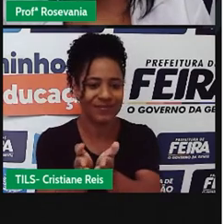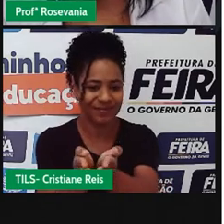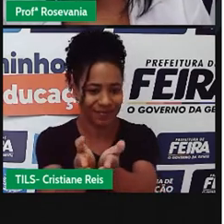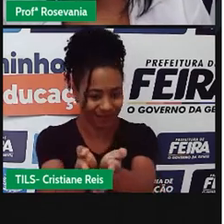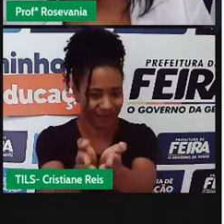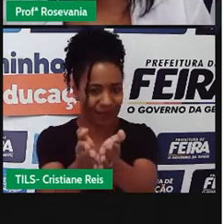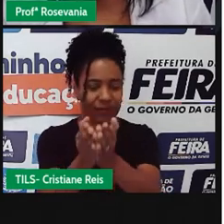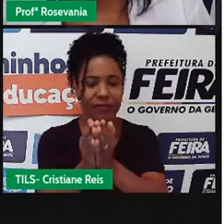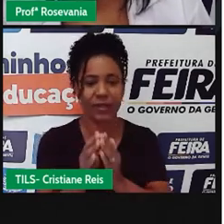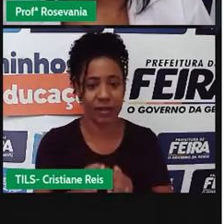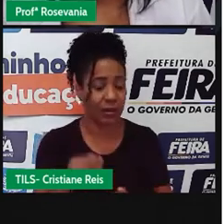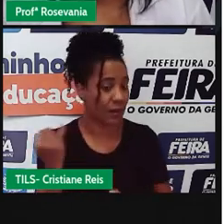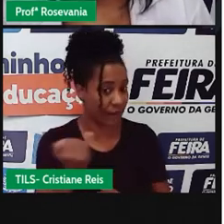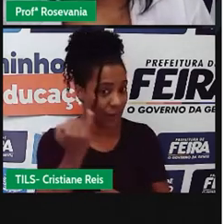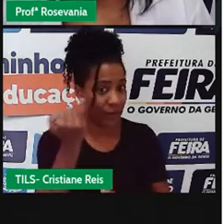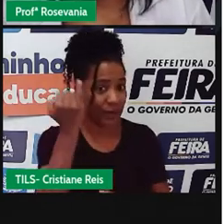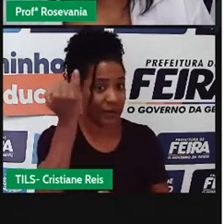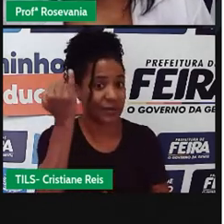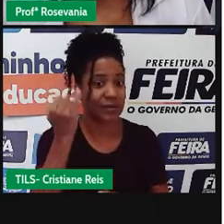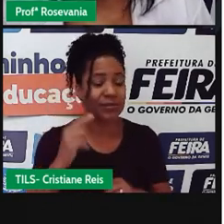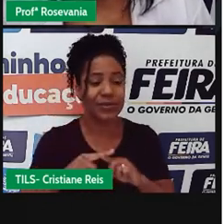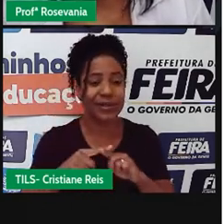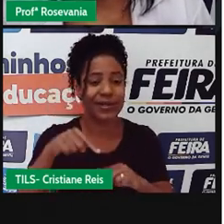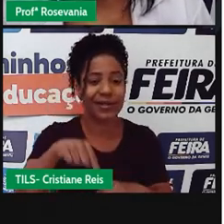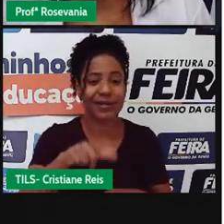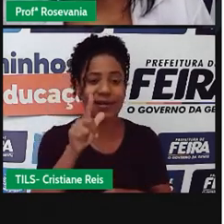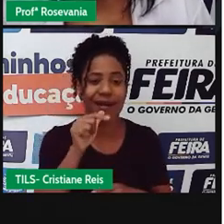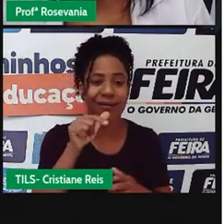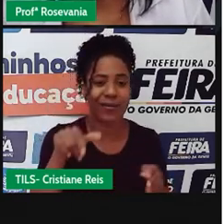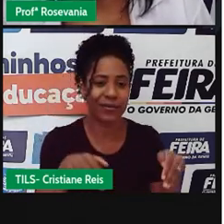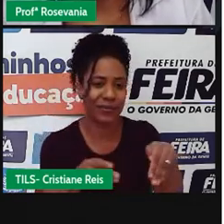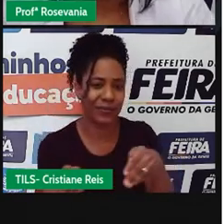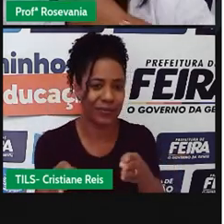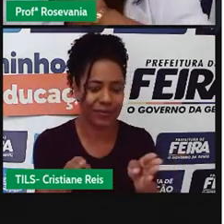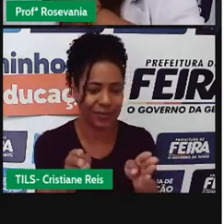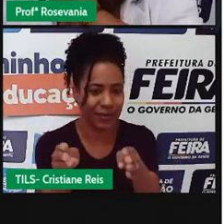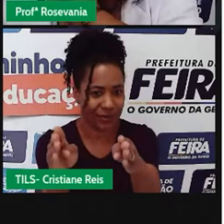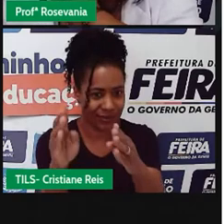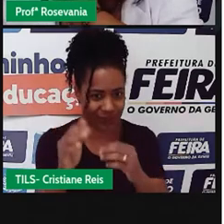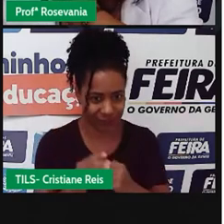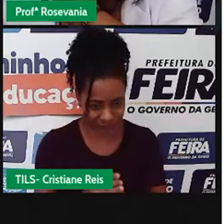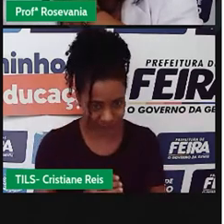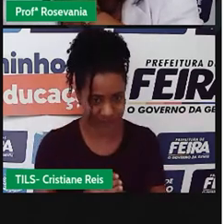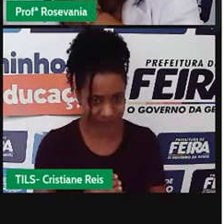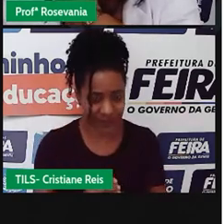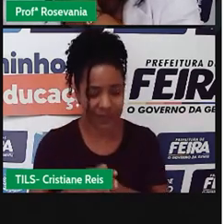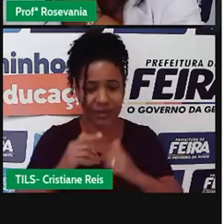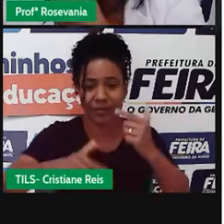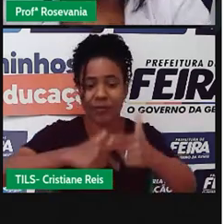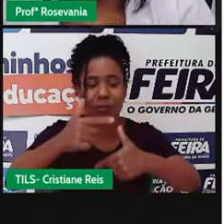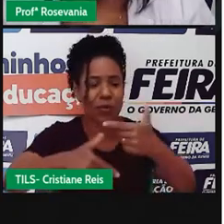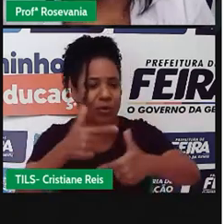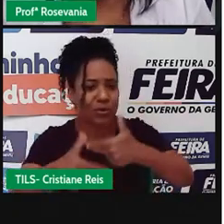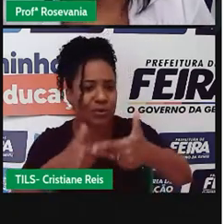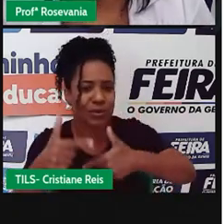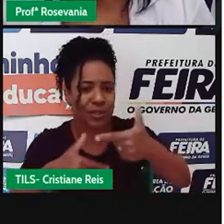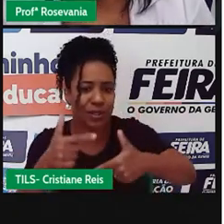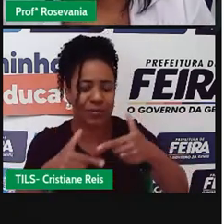quantidade, né, de rios, e que eles automaticamente, né, ali, escoam toda a produção, né,